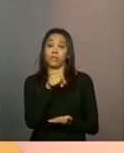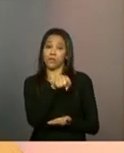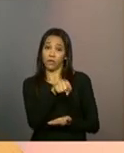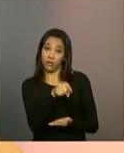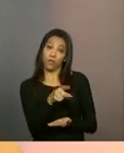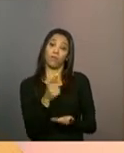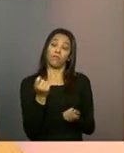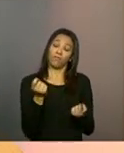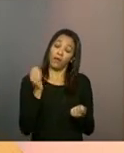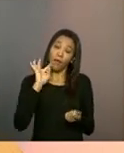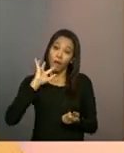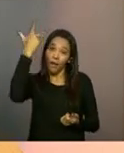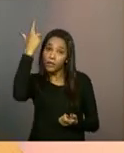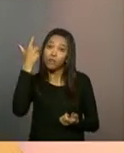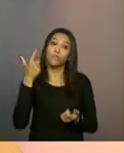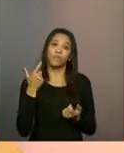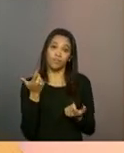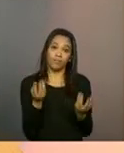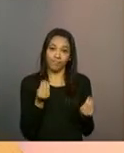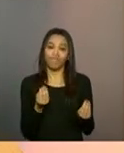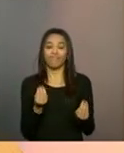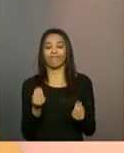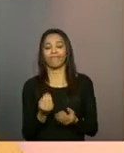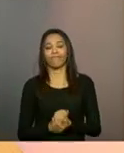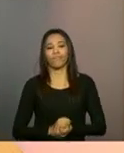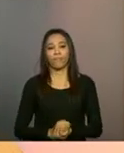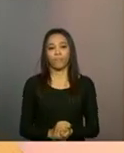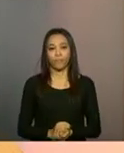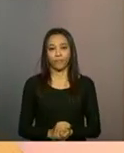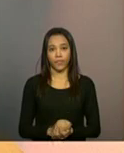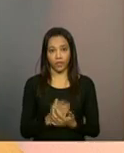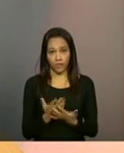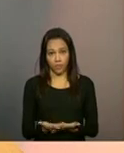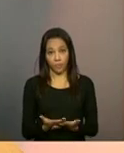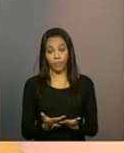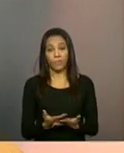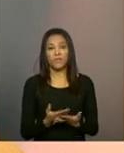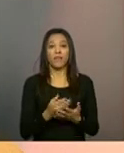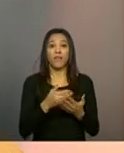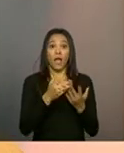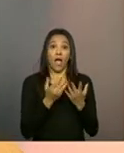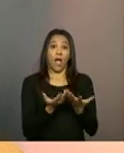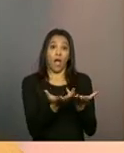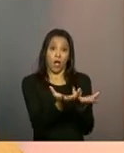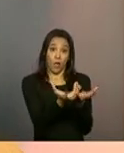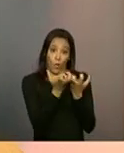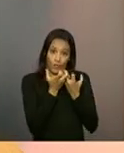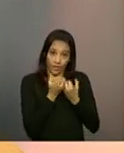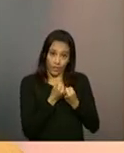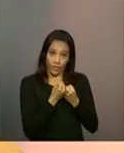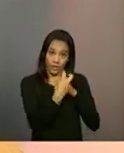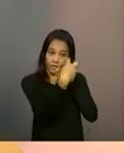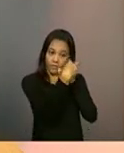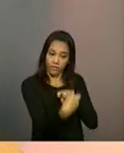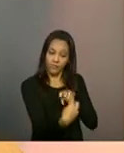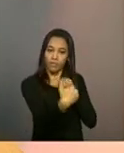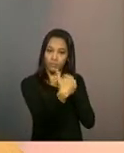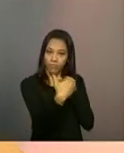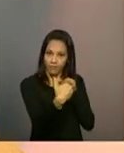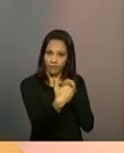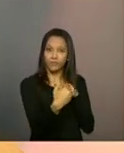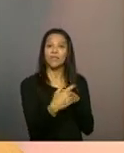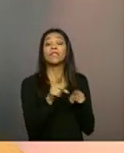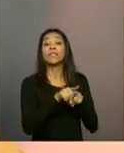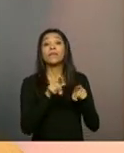e realizar essa acolhida no domicílio, tá? Então, a acolhida é esse momento muito especial, tá? Existe também dentro do